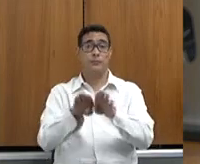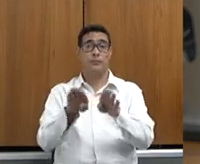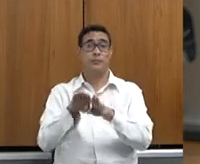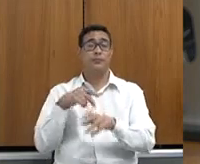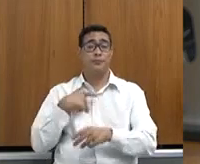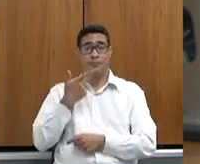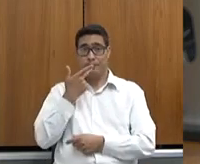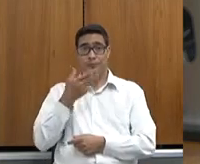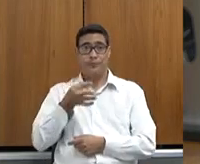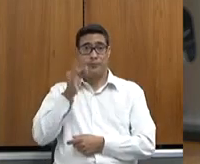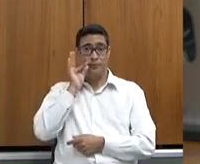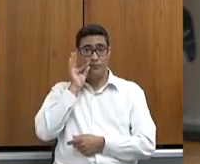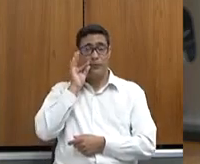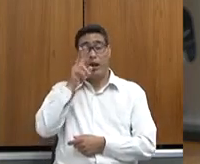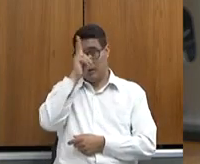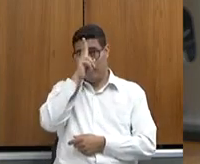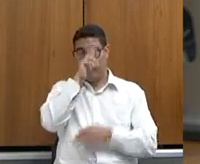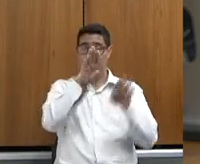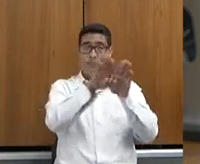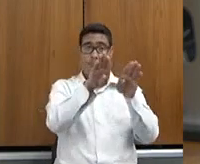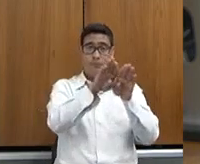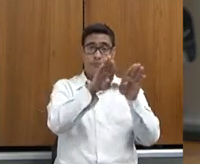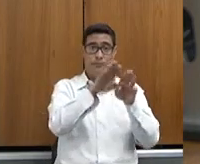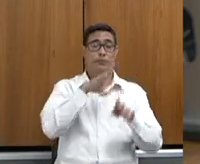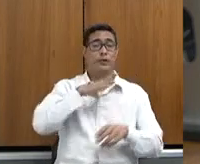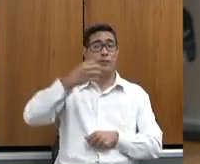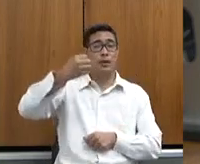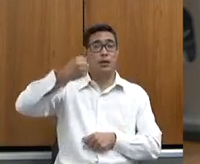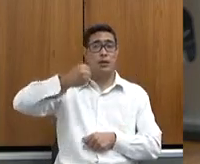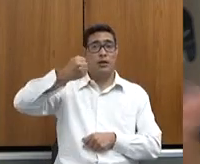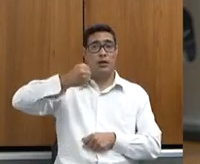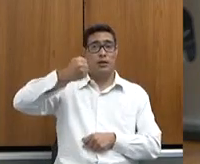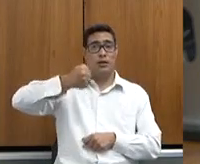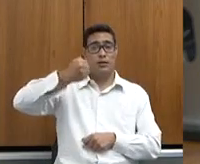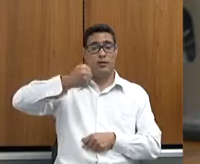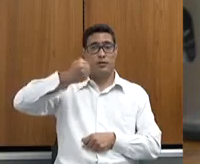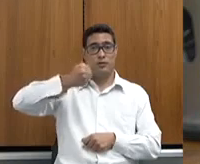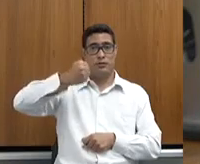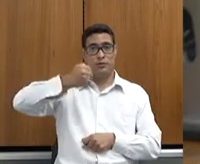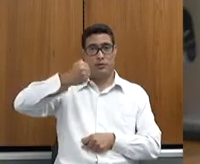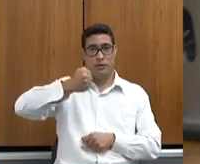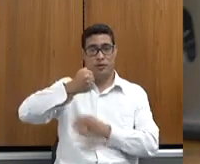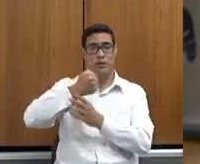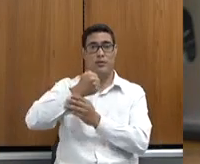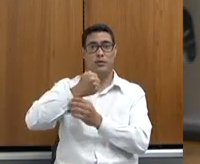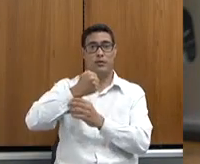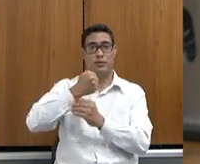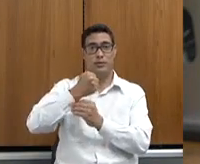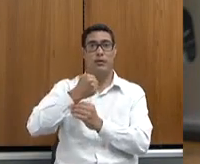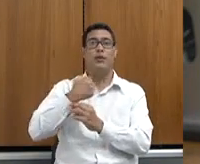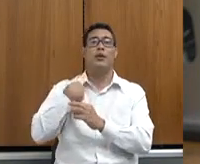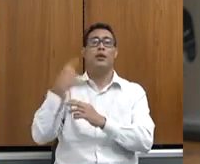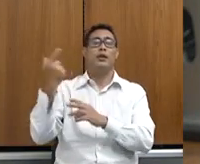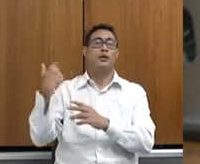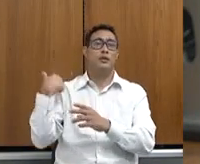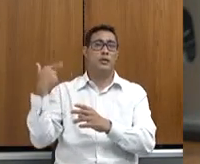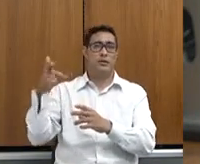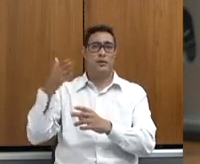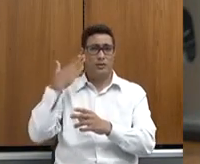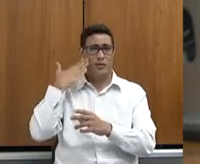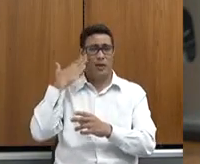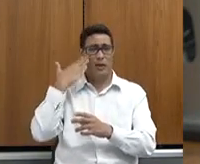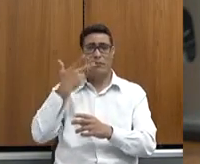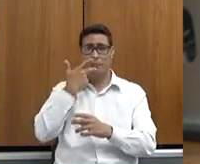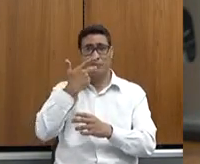de leite, e aí preocupa muito, sabe, você que é produtor, que nasceu no meio também, sabe do eu estou